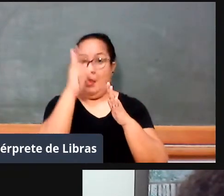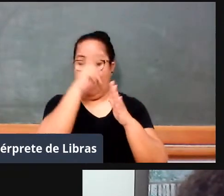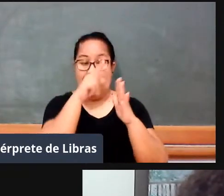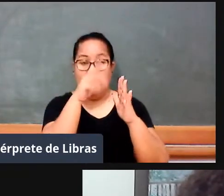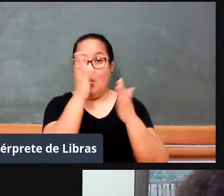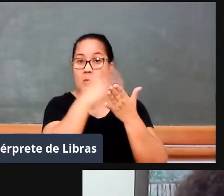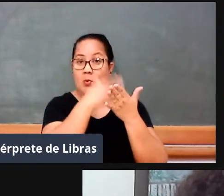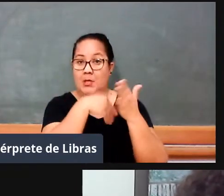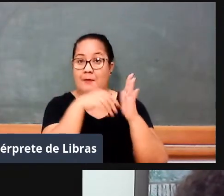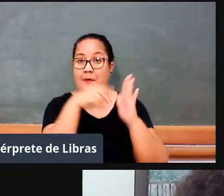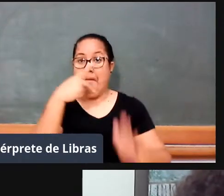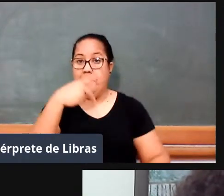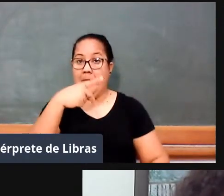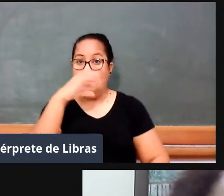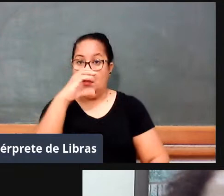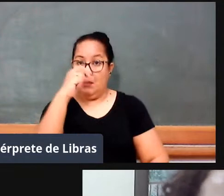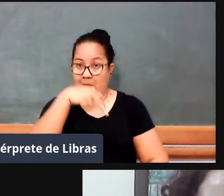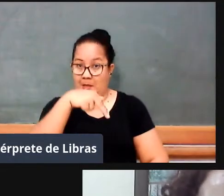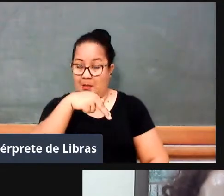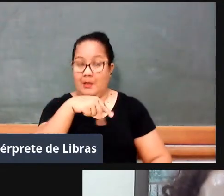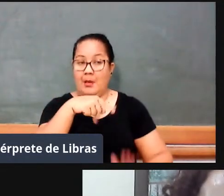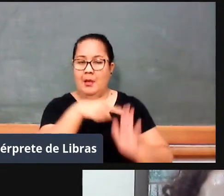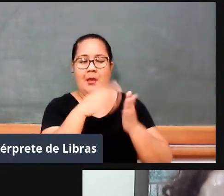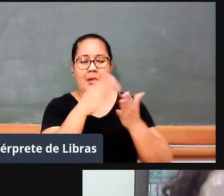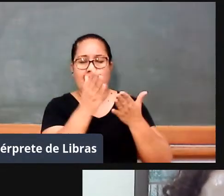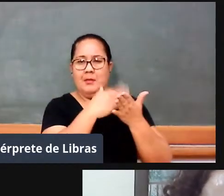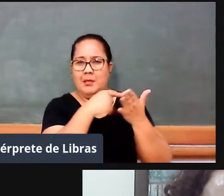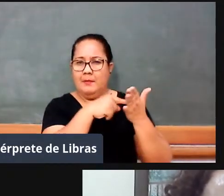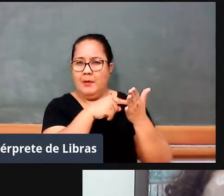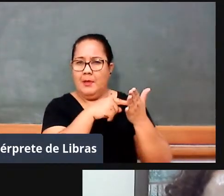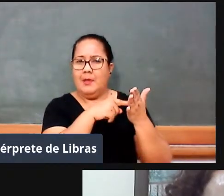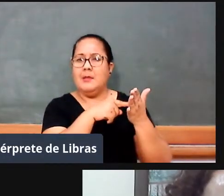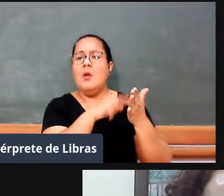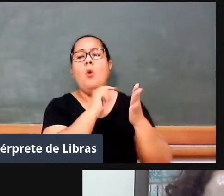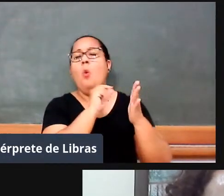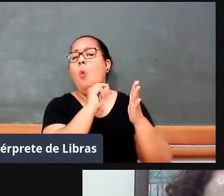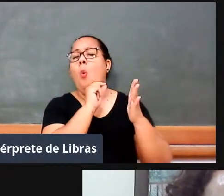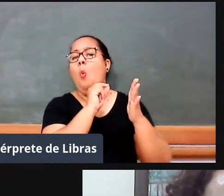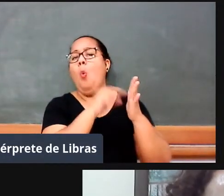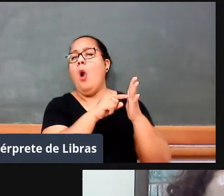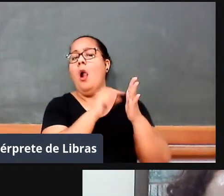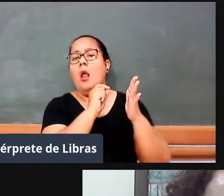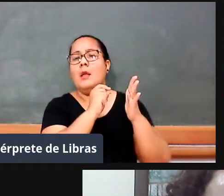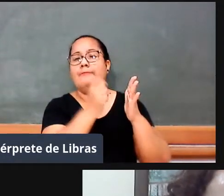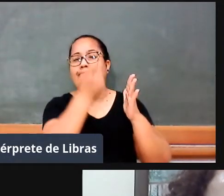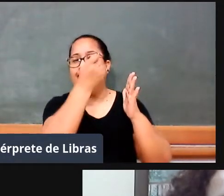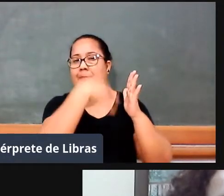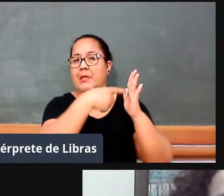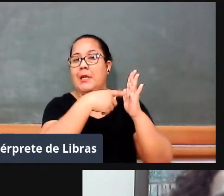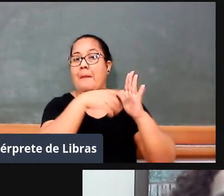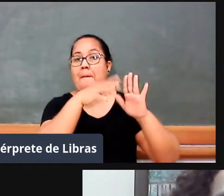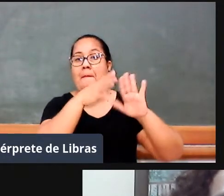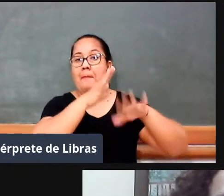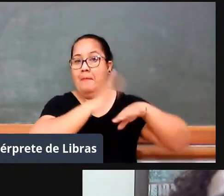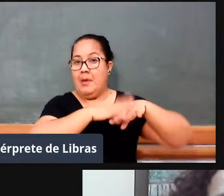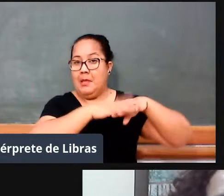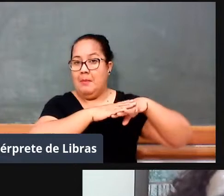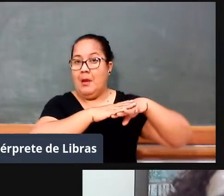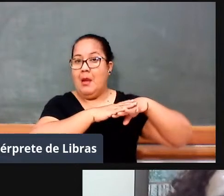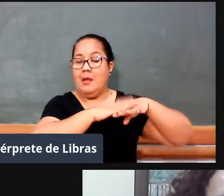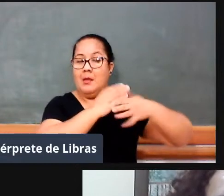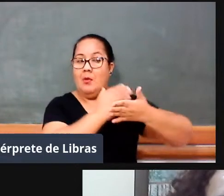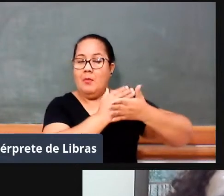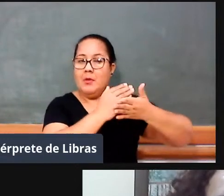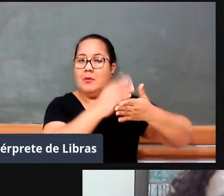inserção nos PCN da proposta de trabalhar a história da matemática no ensino de